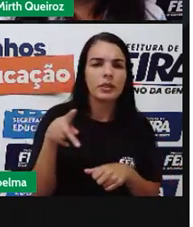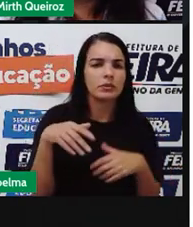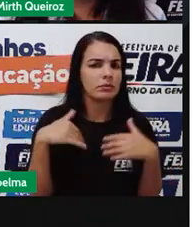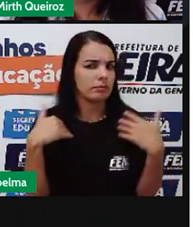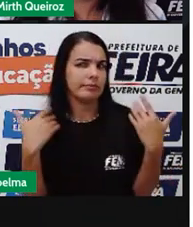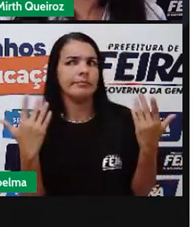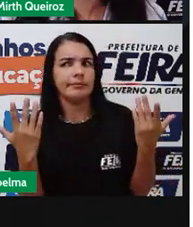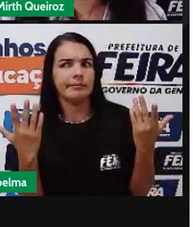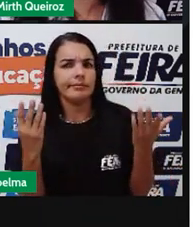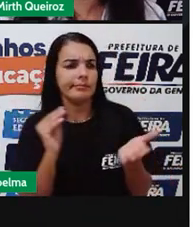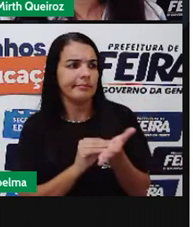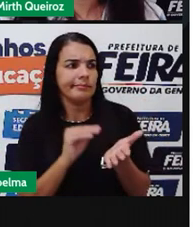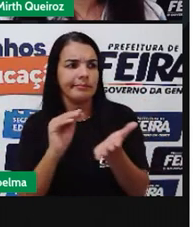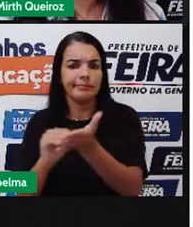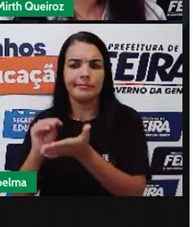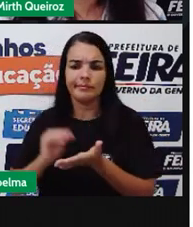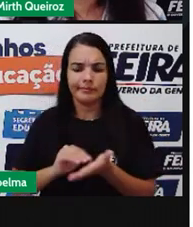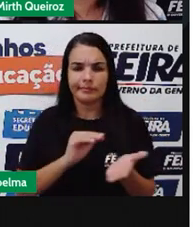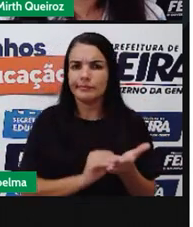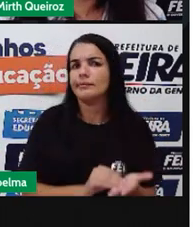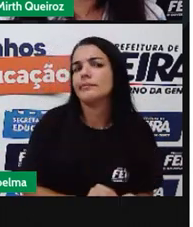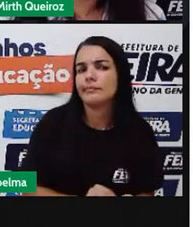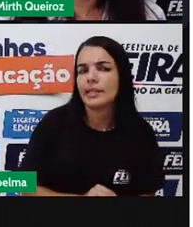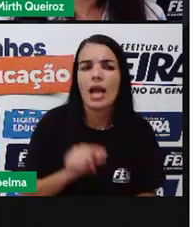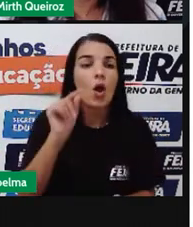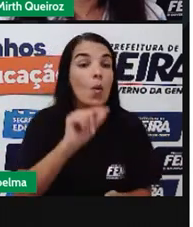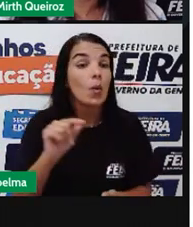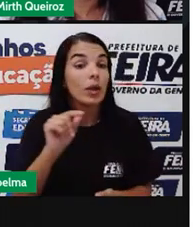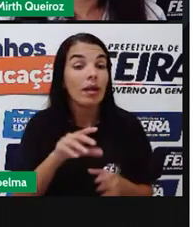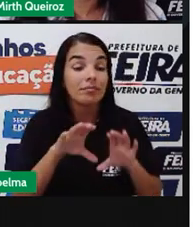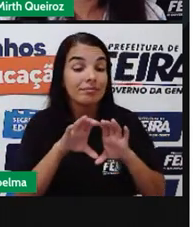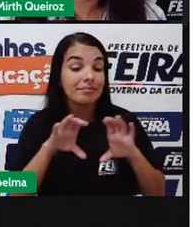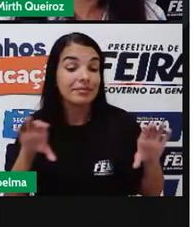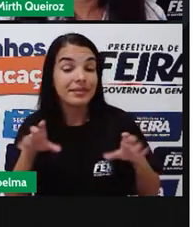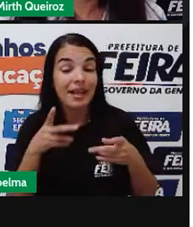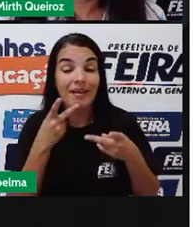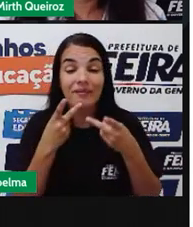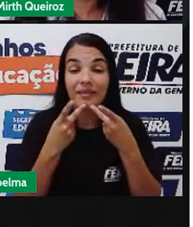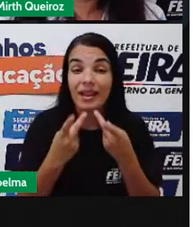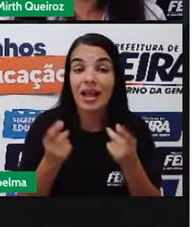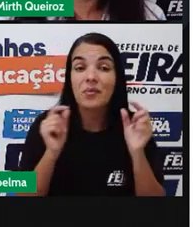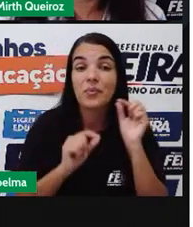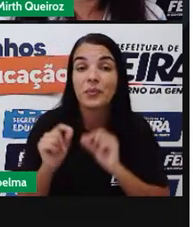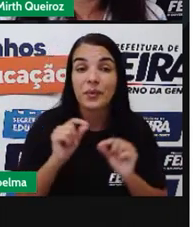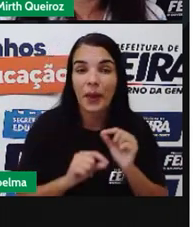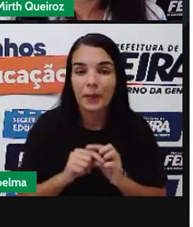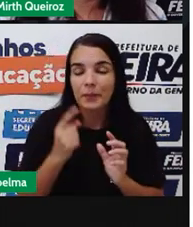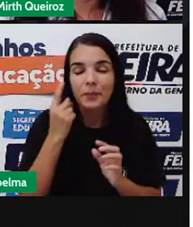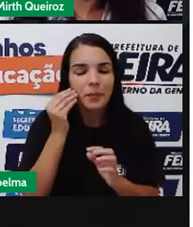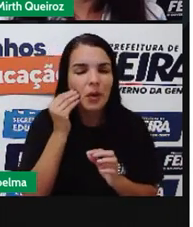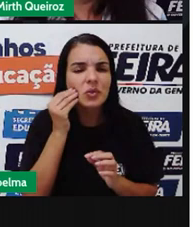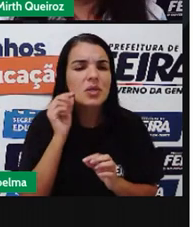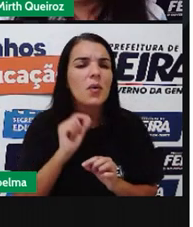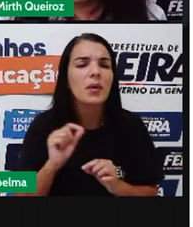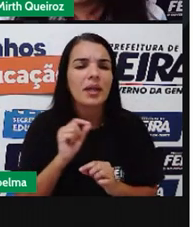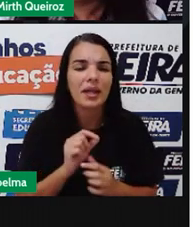Luiz Ausente O que que essa charge Ela vem Representando Para a gente